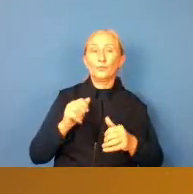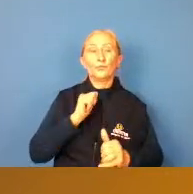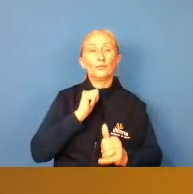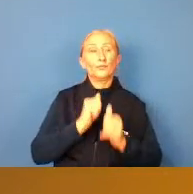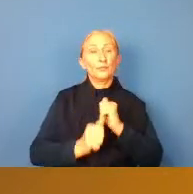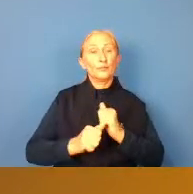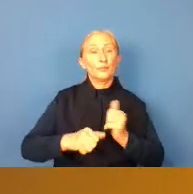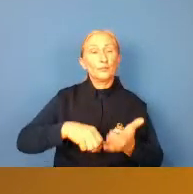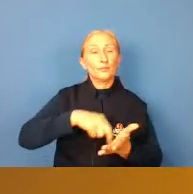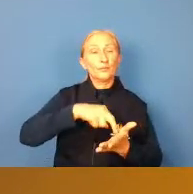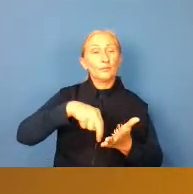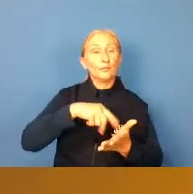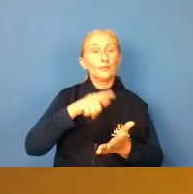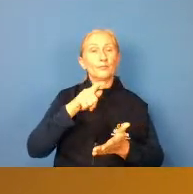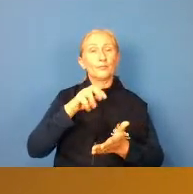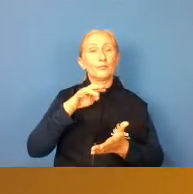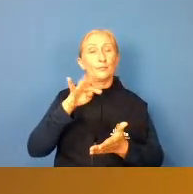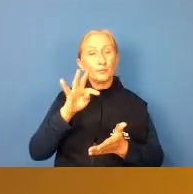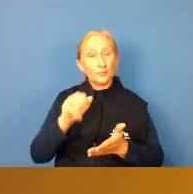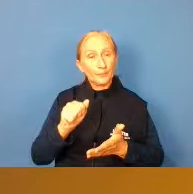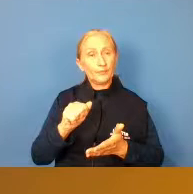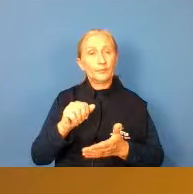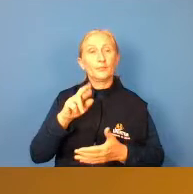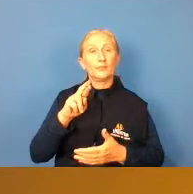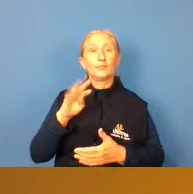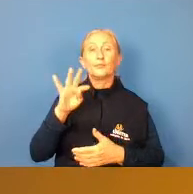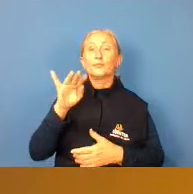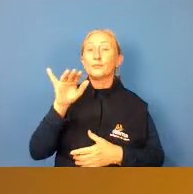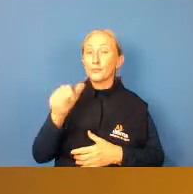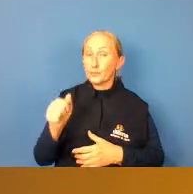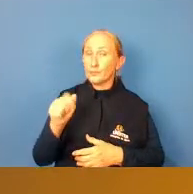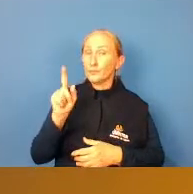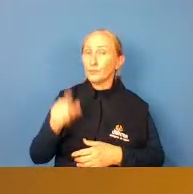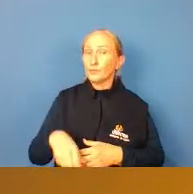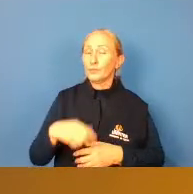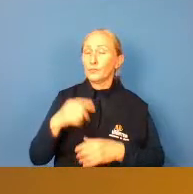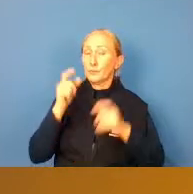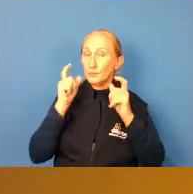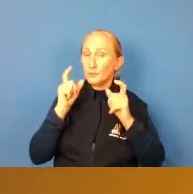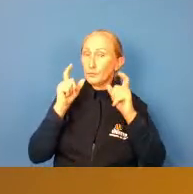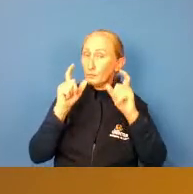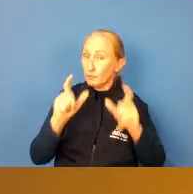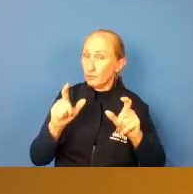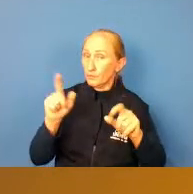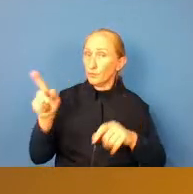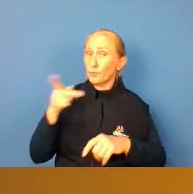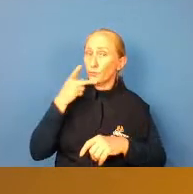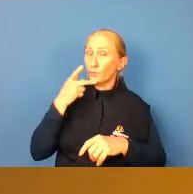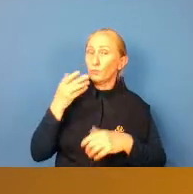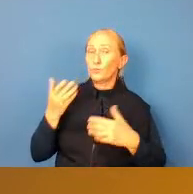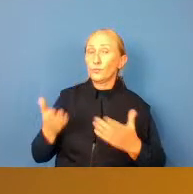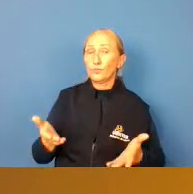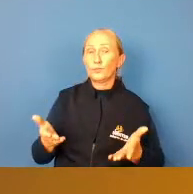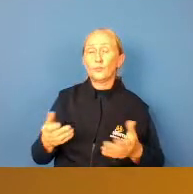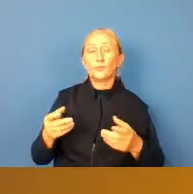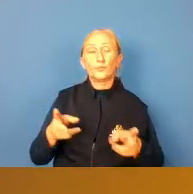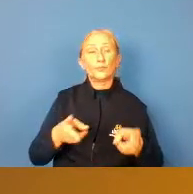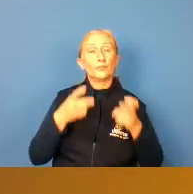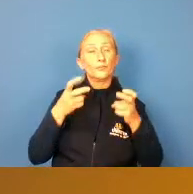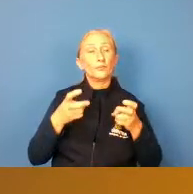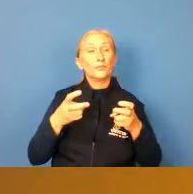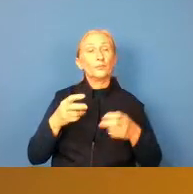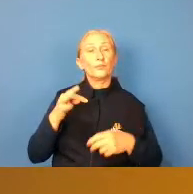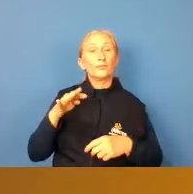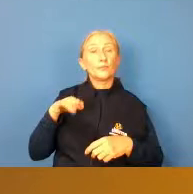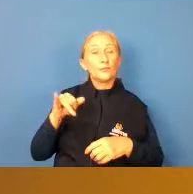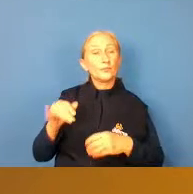rítmica né não muito próxima mas eu acho que uma das coisas muito interessantes também que ele falou ali que deu pra perceber a Tati também